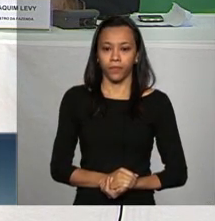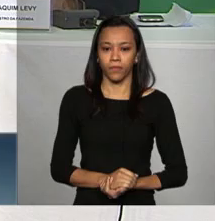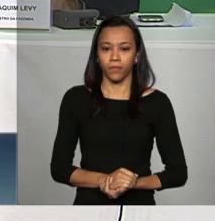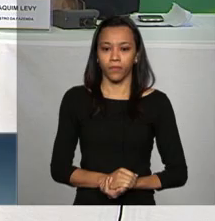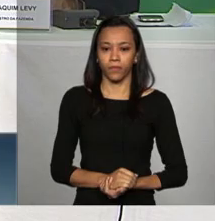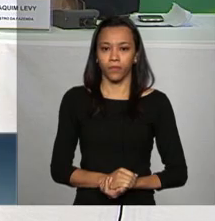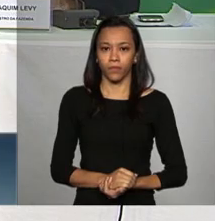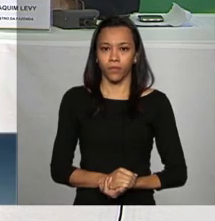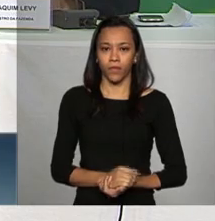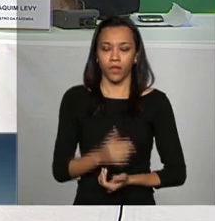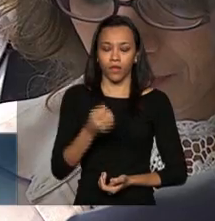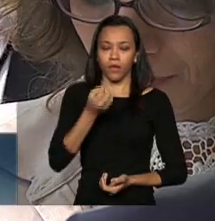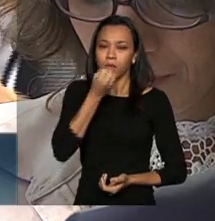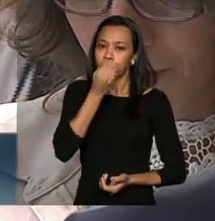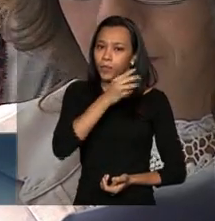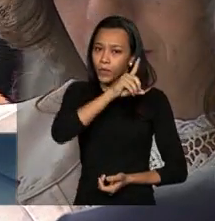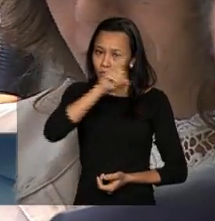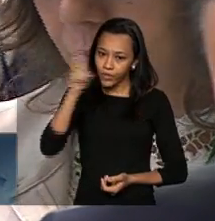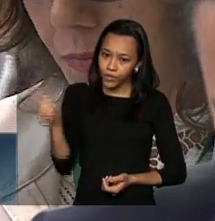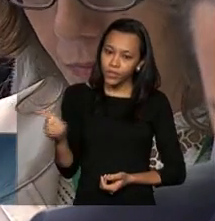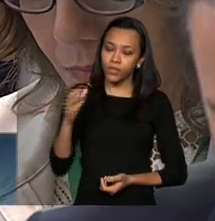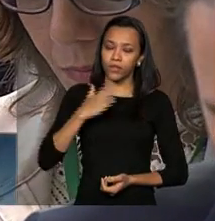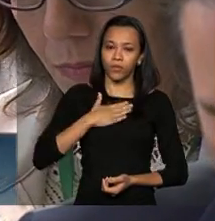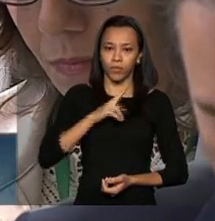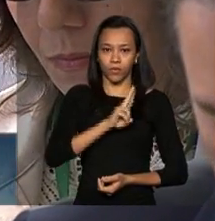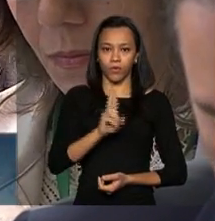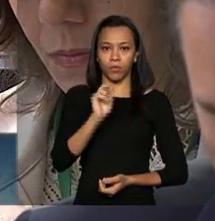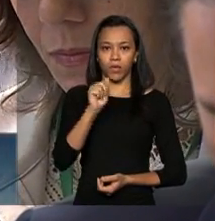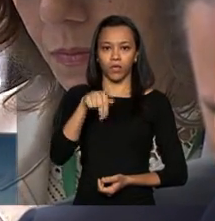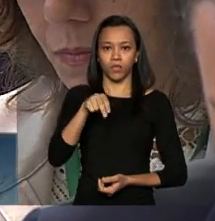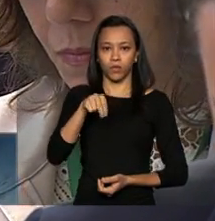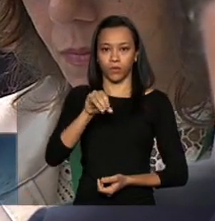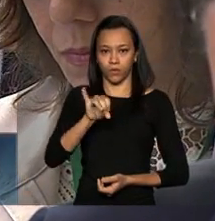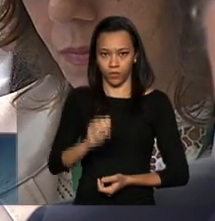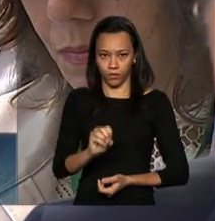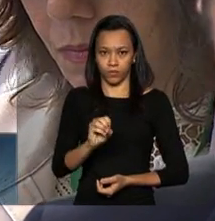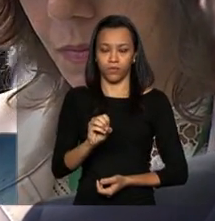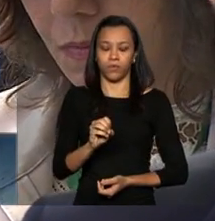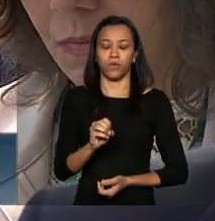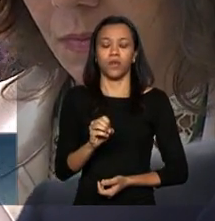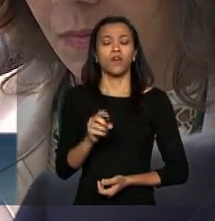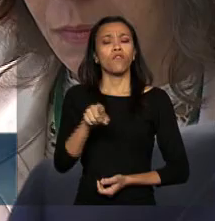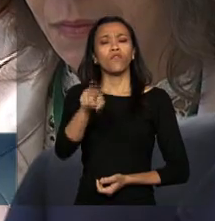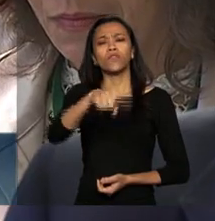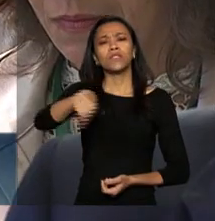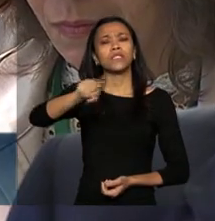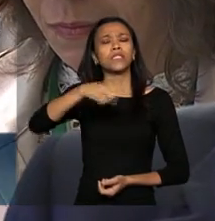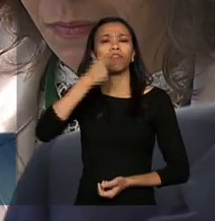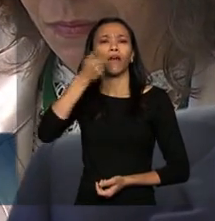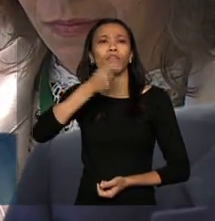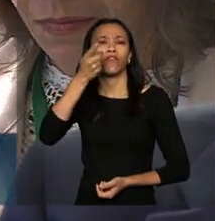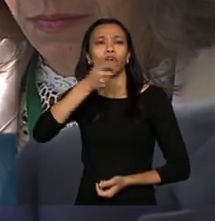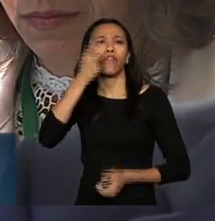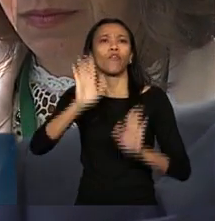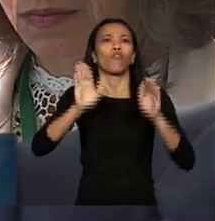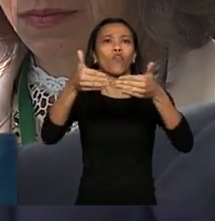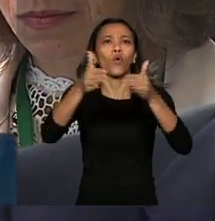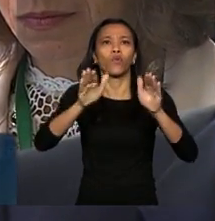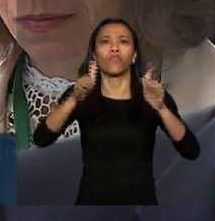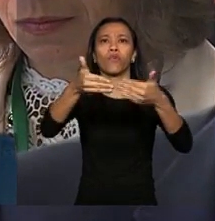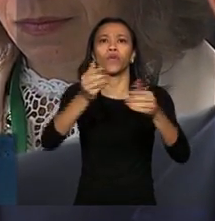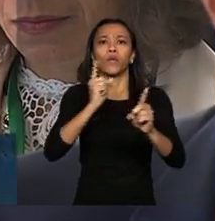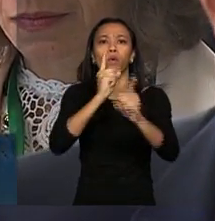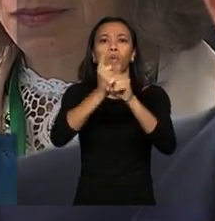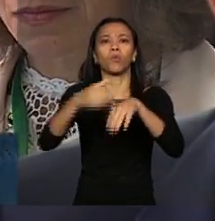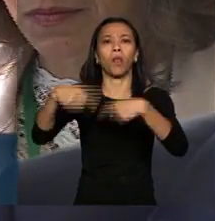bom dia ministros Antônio Timóteo do Correio Brasiliense os senhores falam bastante do fórum o decreto é de